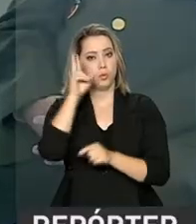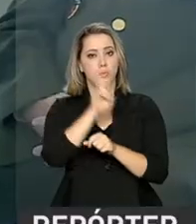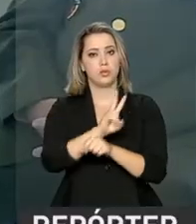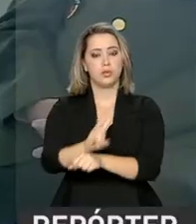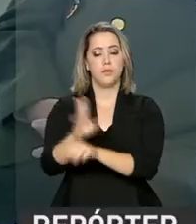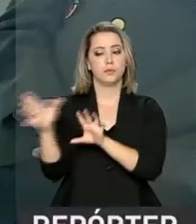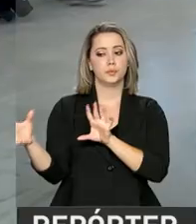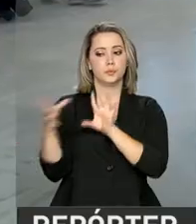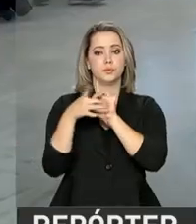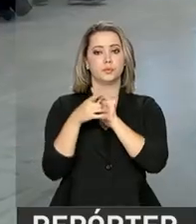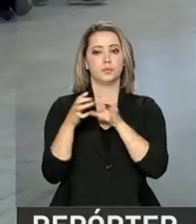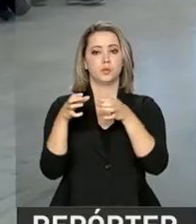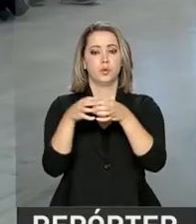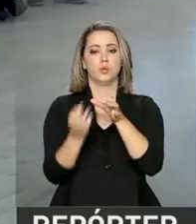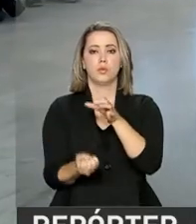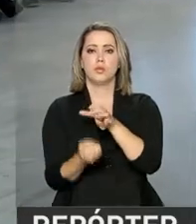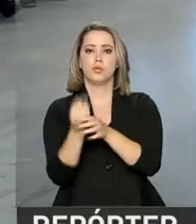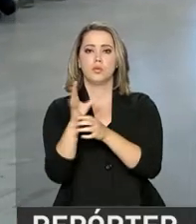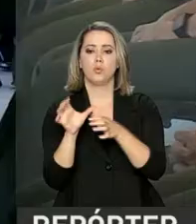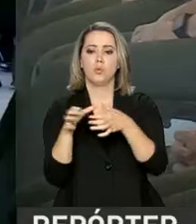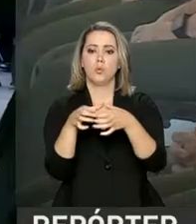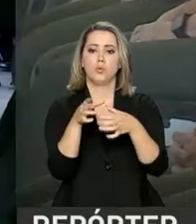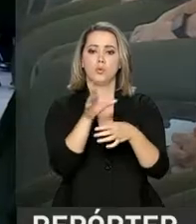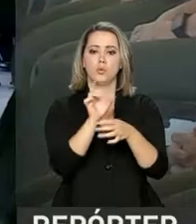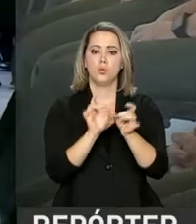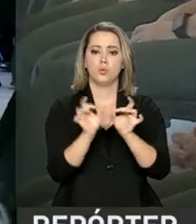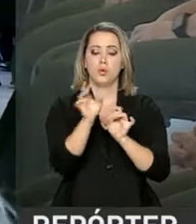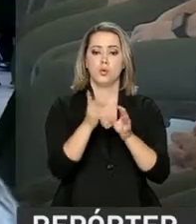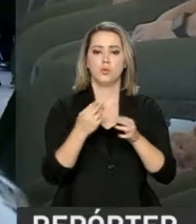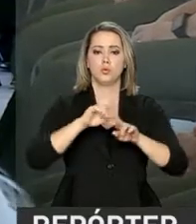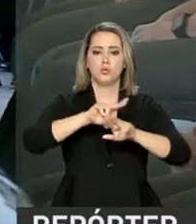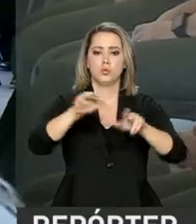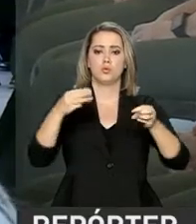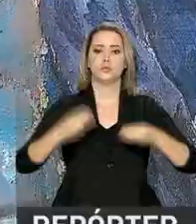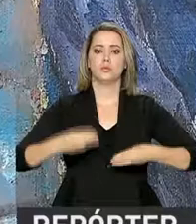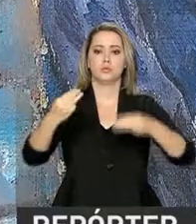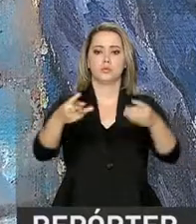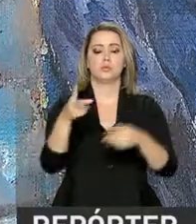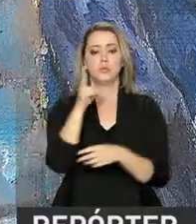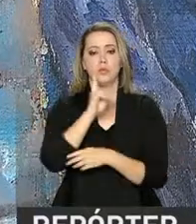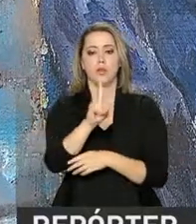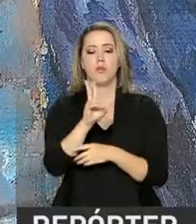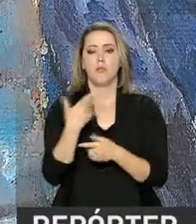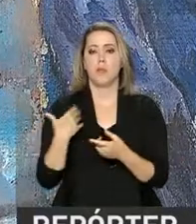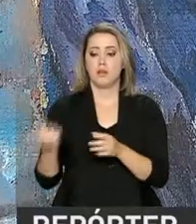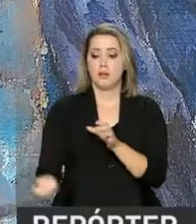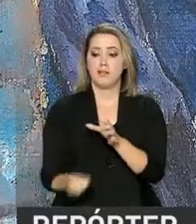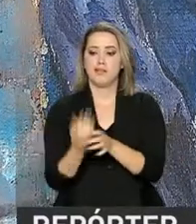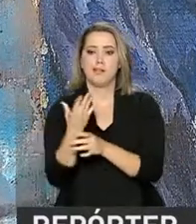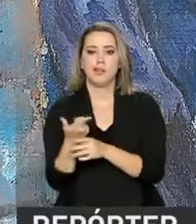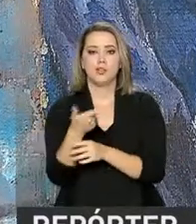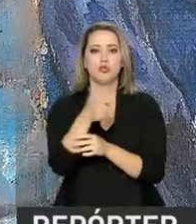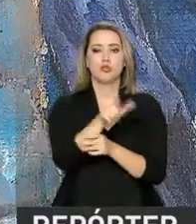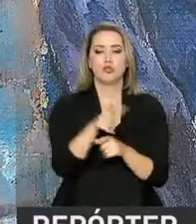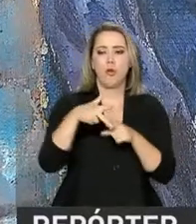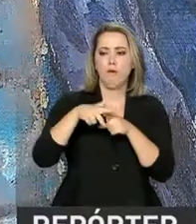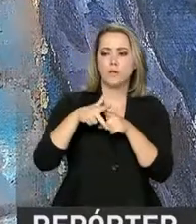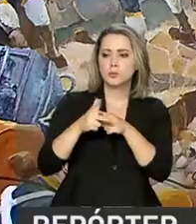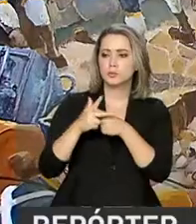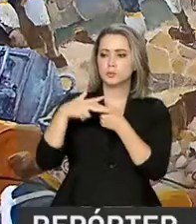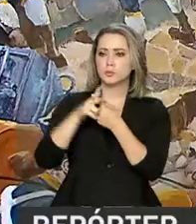parceria e instituíram um comitê interministerial para revitalizar o Parque Histórico Nacional dos